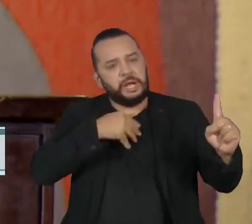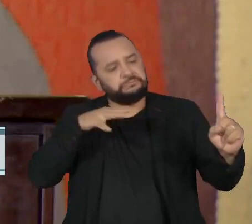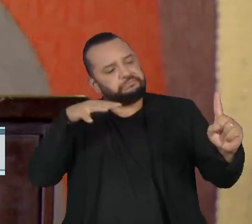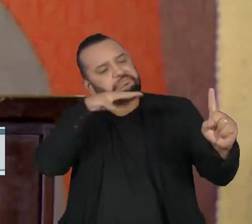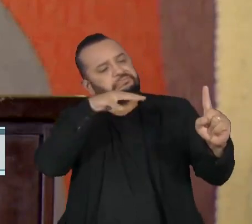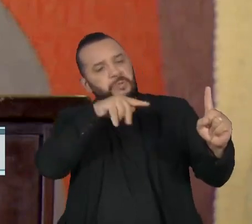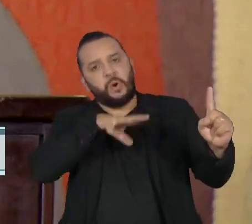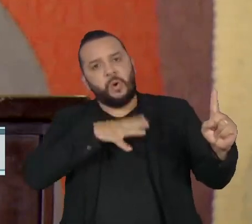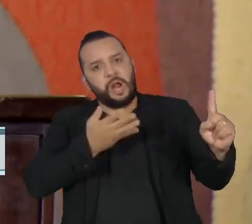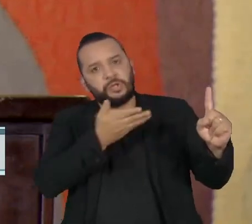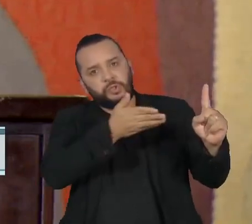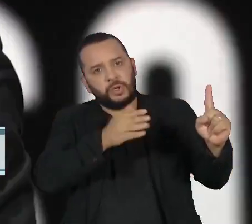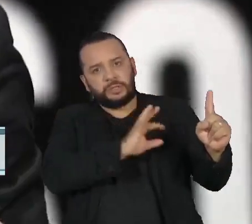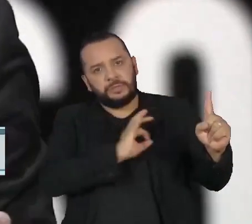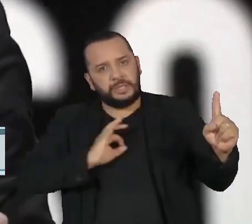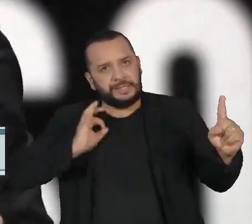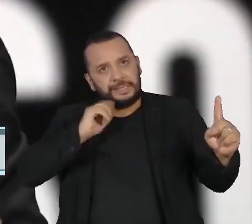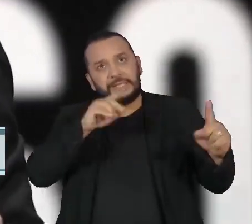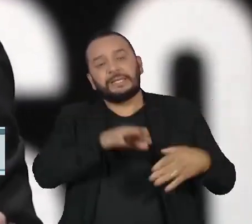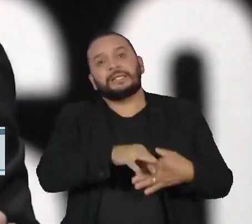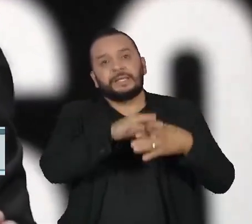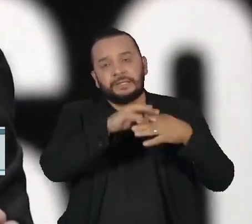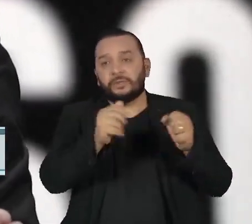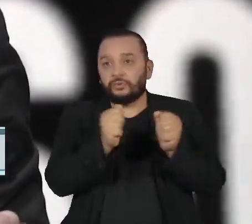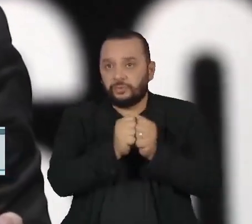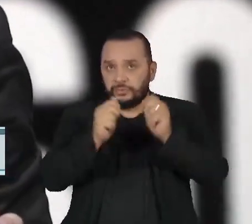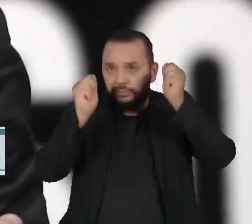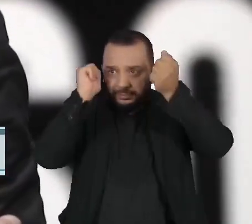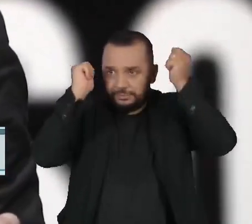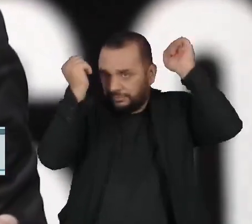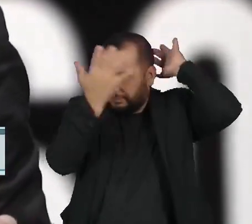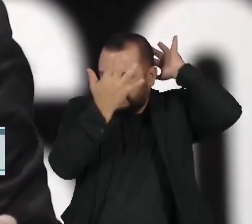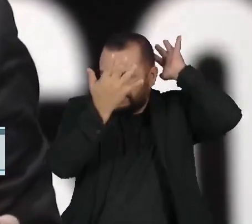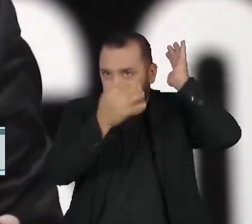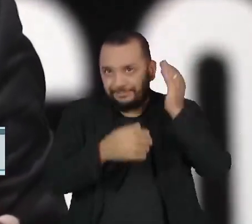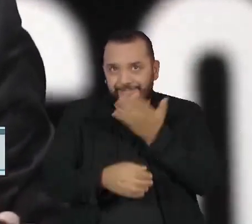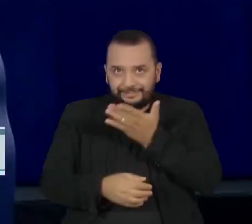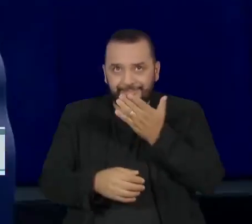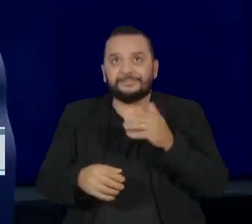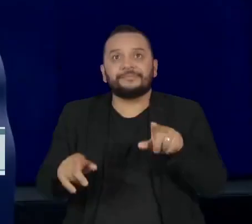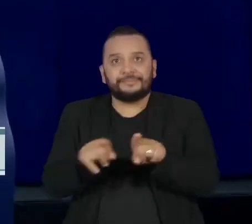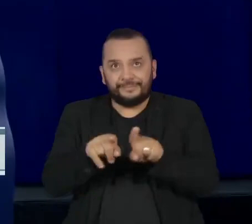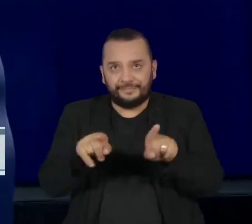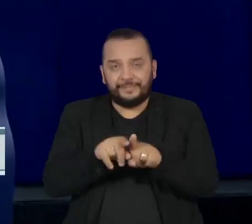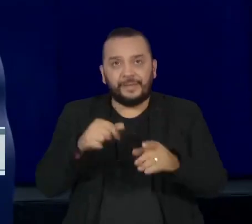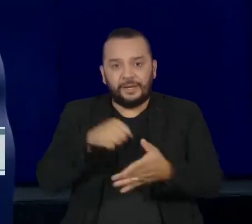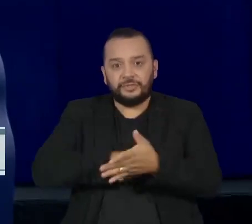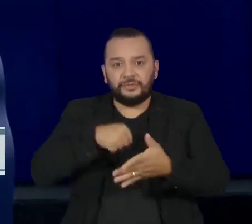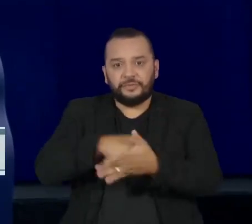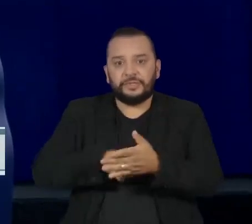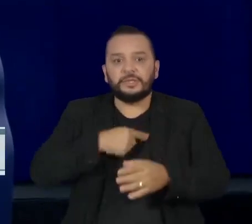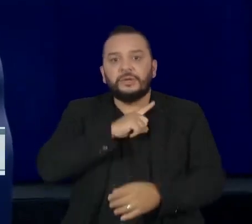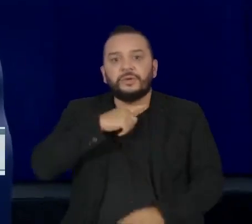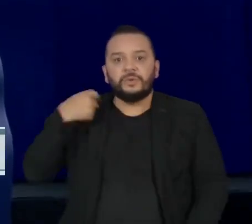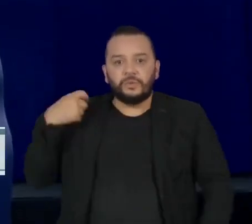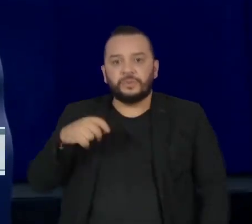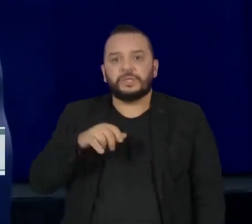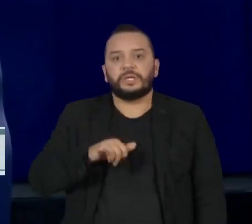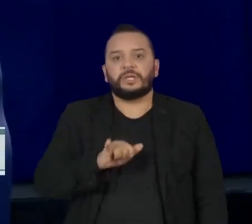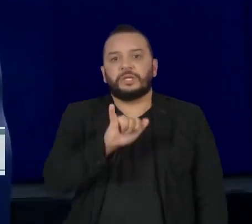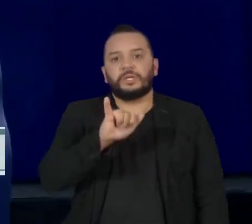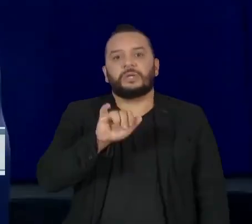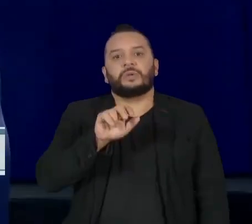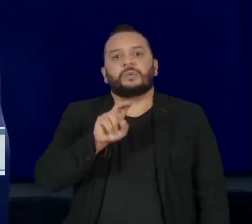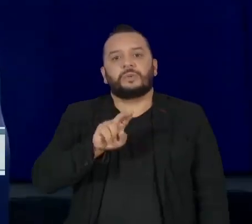Marina Silva está na categoria Lideranças, ao lado de figuras como o presidente da Argentina, Javier Milley, e a ativista russa, Yulia Navalnaia,